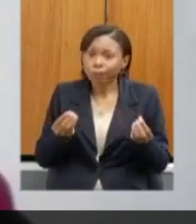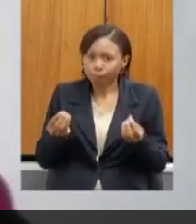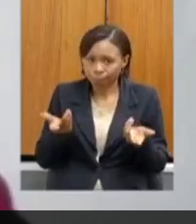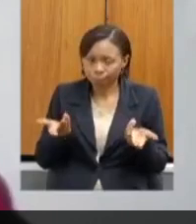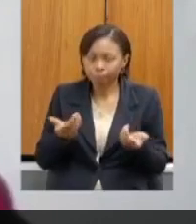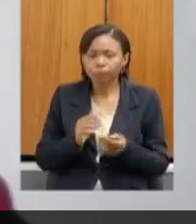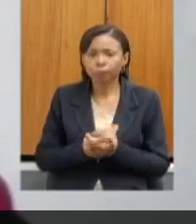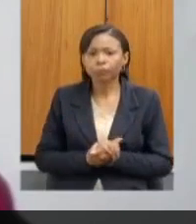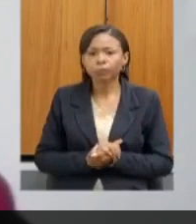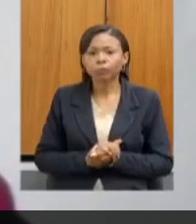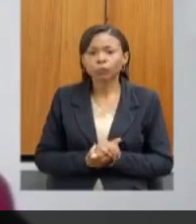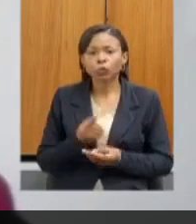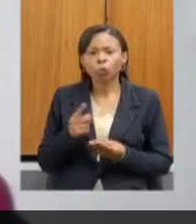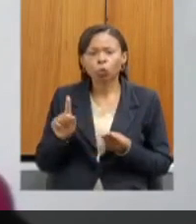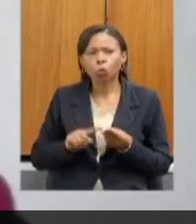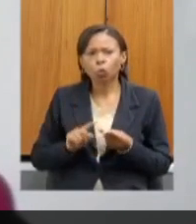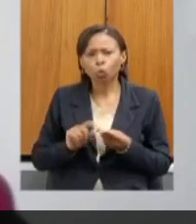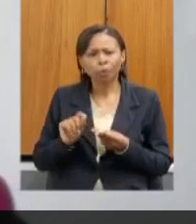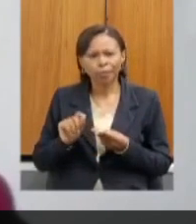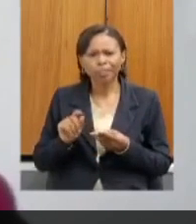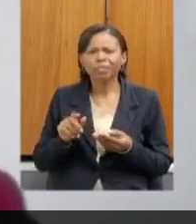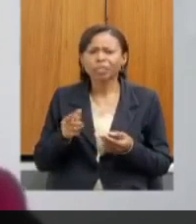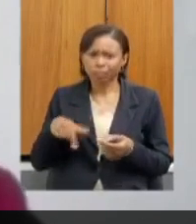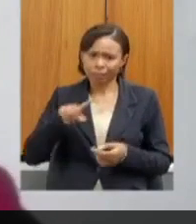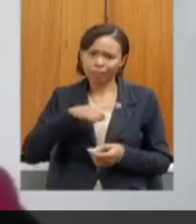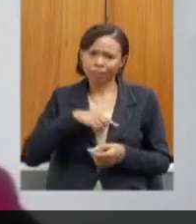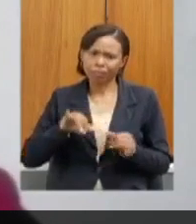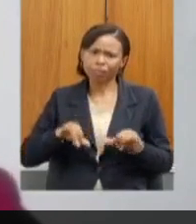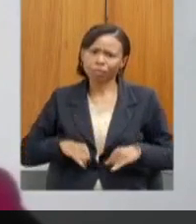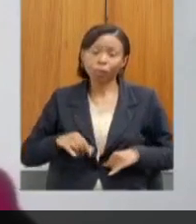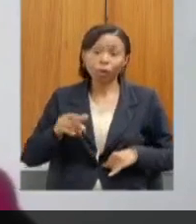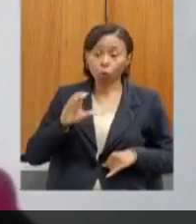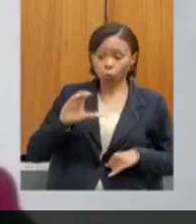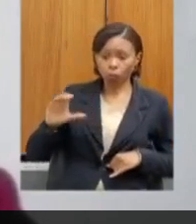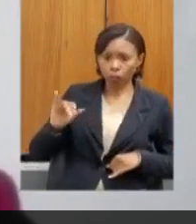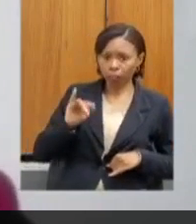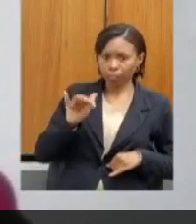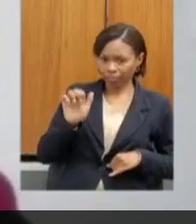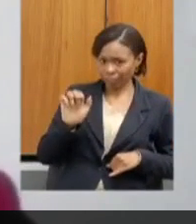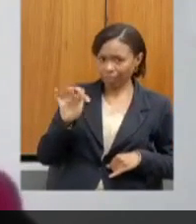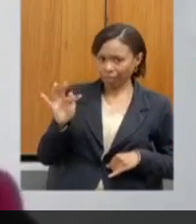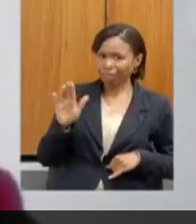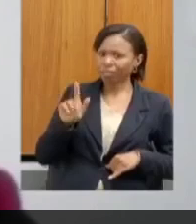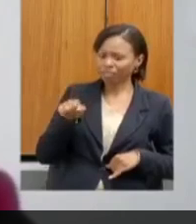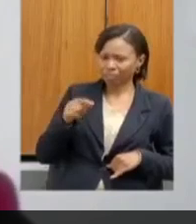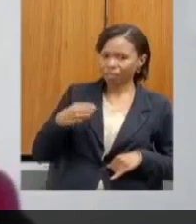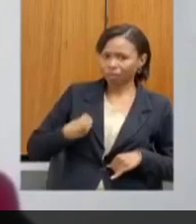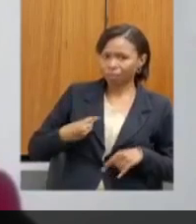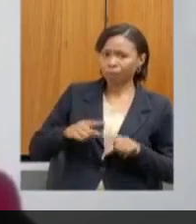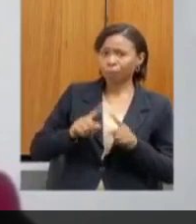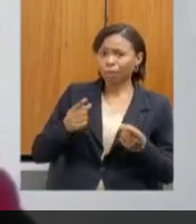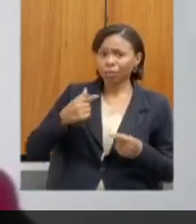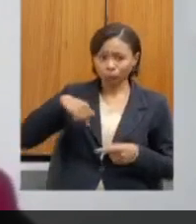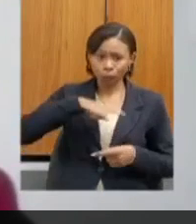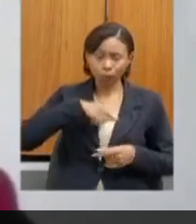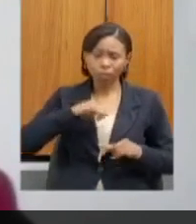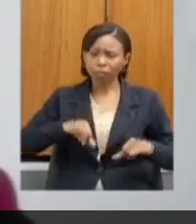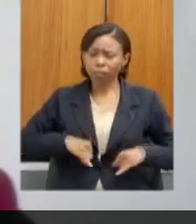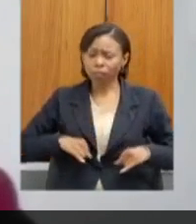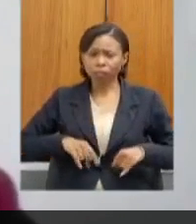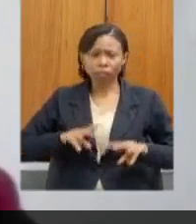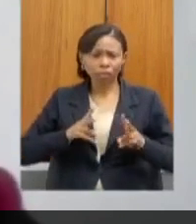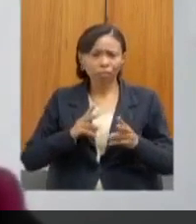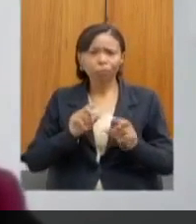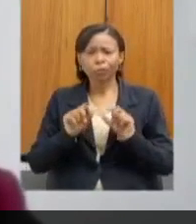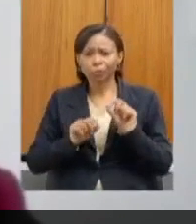por último, a gente sofre ainda, eu sei que o coordenador geral do IEF está aí, mas eu sempre venho batendo, no sentido da gente tentar encarar um problema que é de